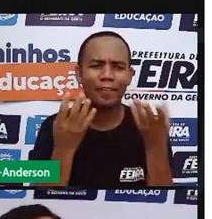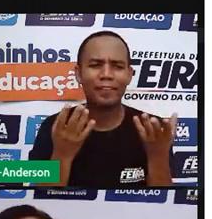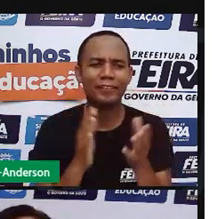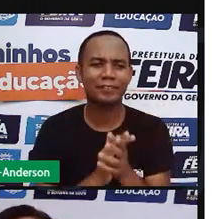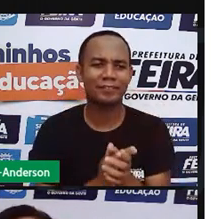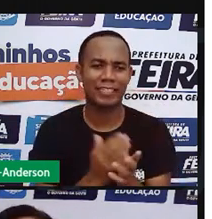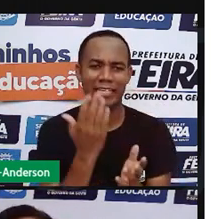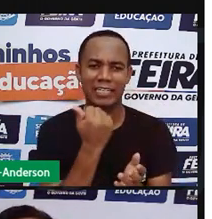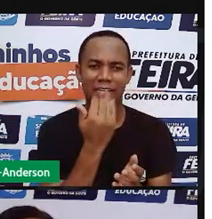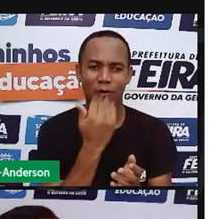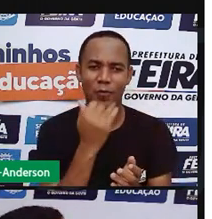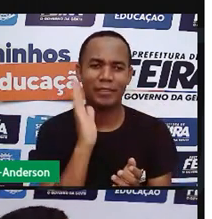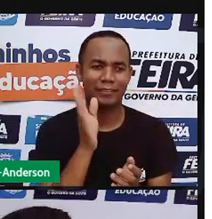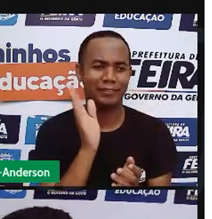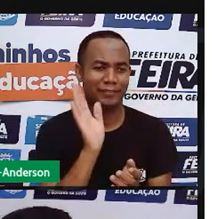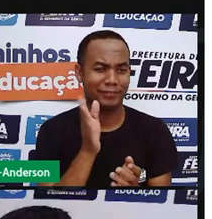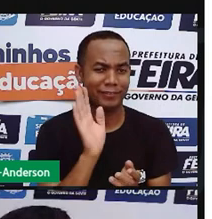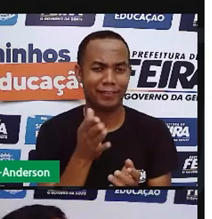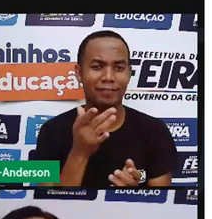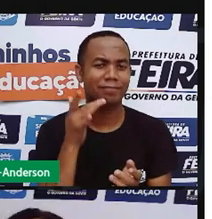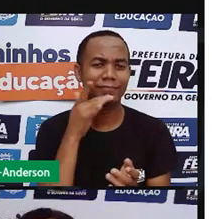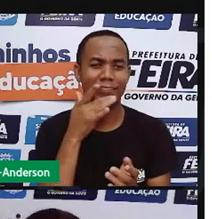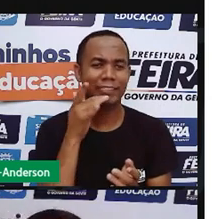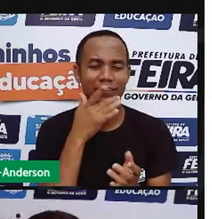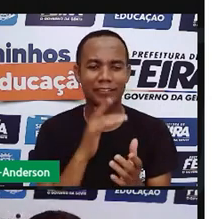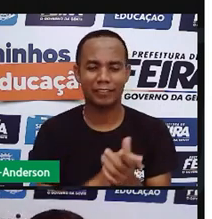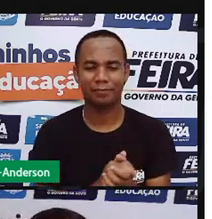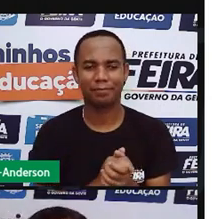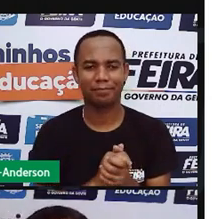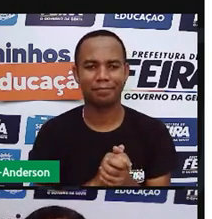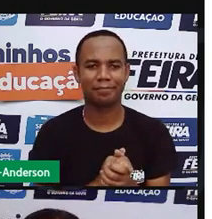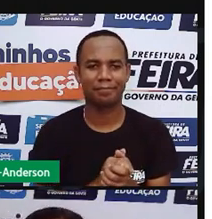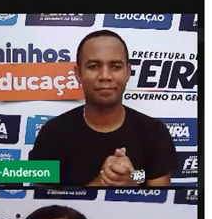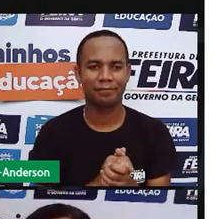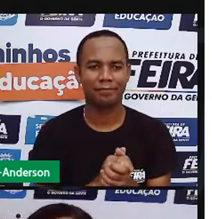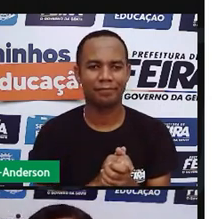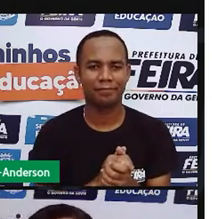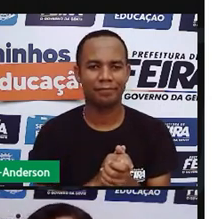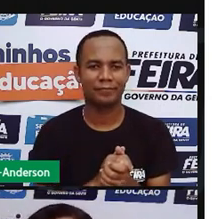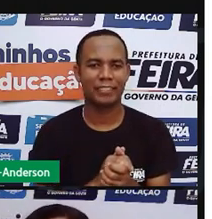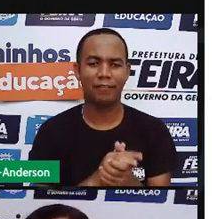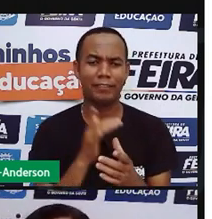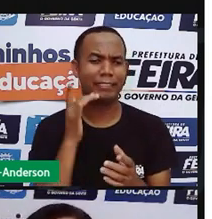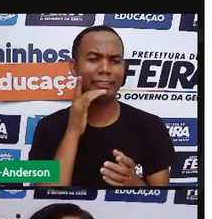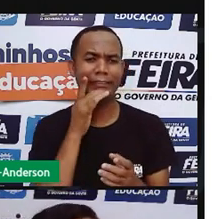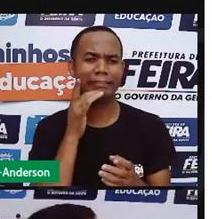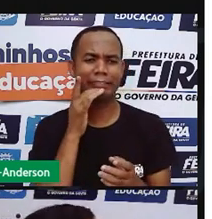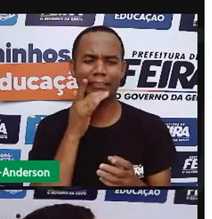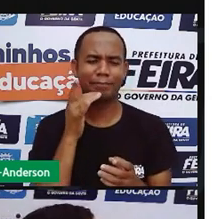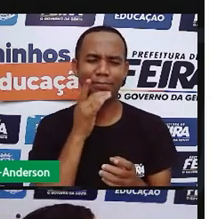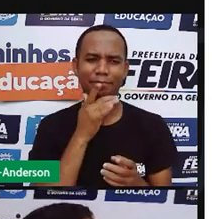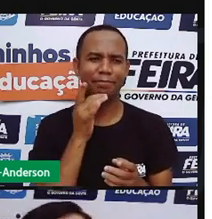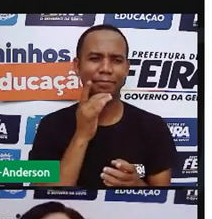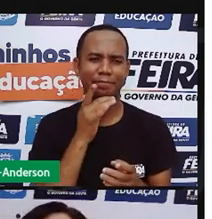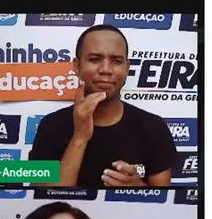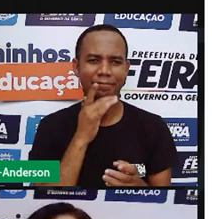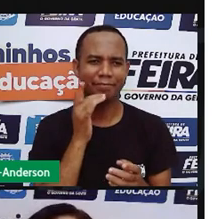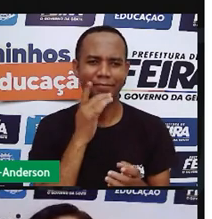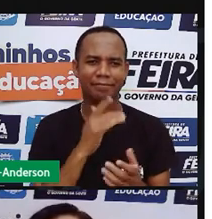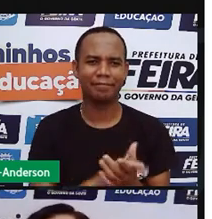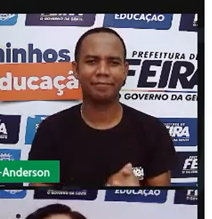Ah, ele já comeu, ó, gente! Então, eu vou perder o medo para experimentar. Onde são como eu e tá bem?